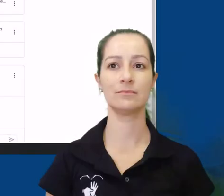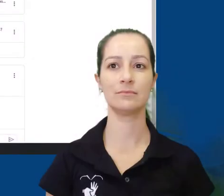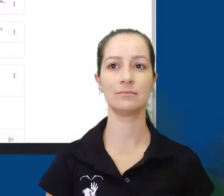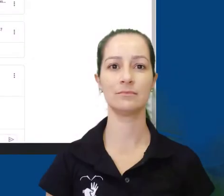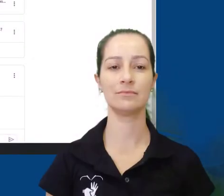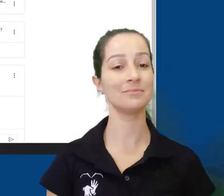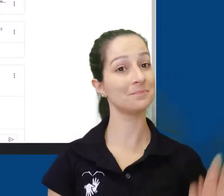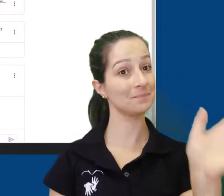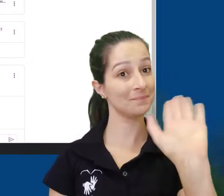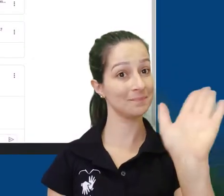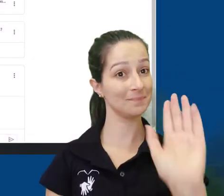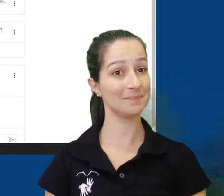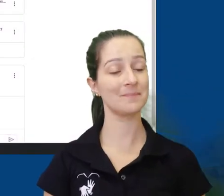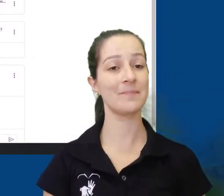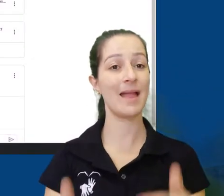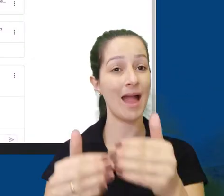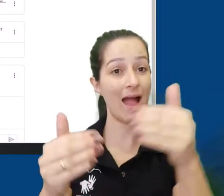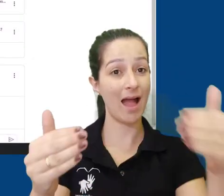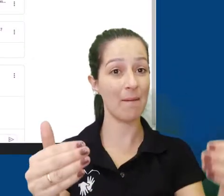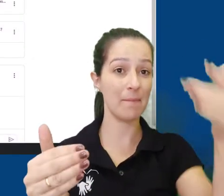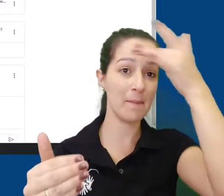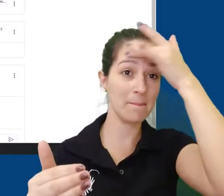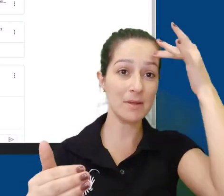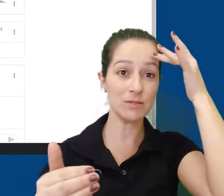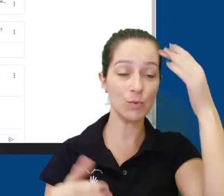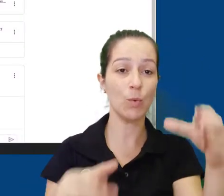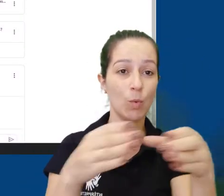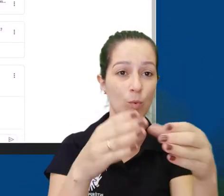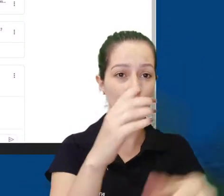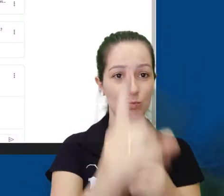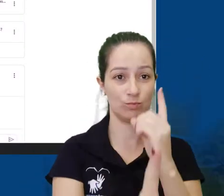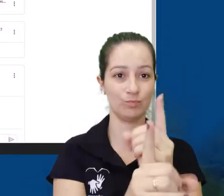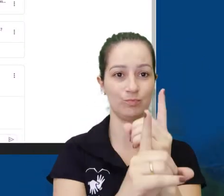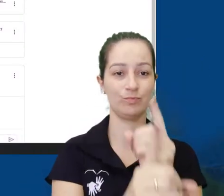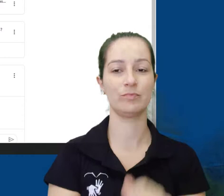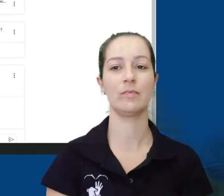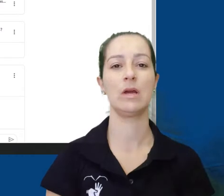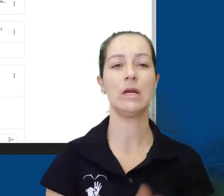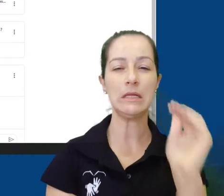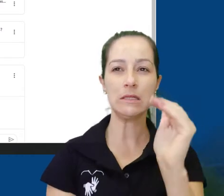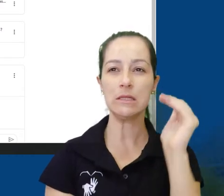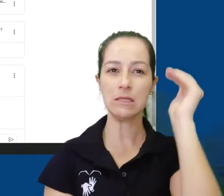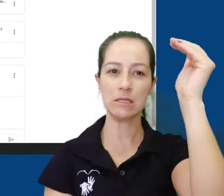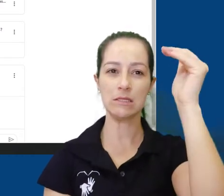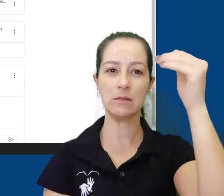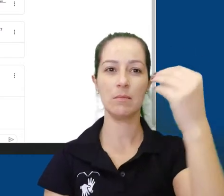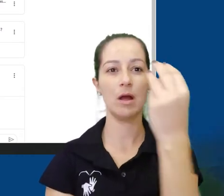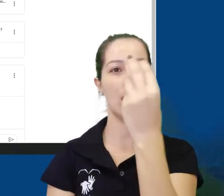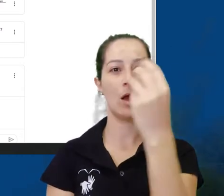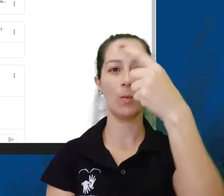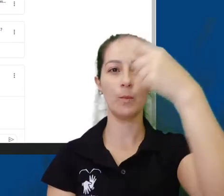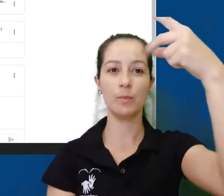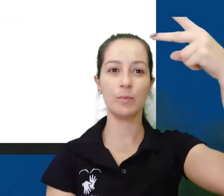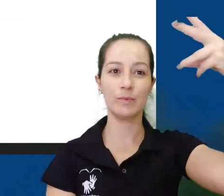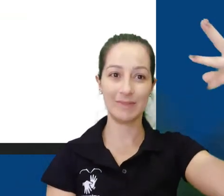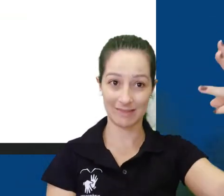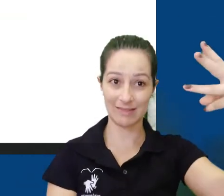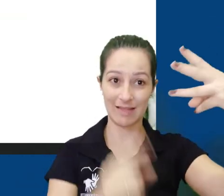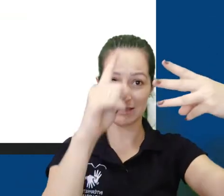Olá, vamos conhecer a aba Pessoas no Google Classroom. No menu superior é o terceiro item.